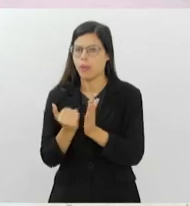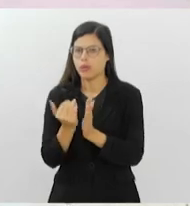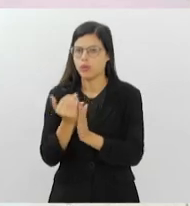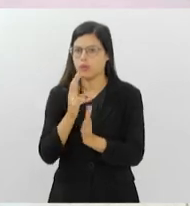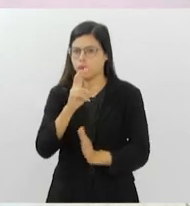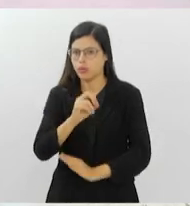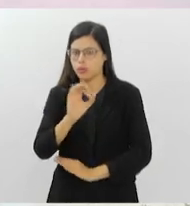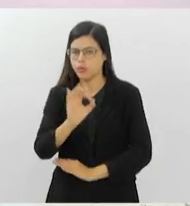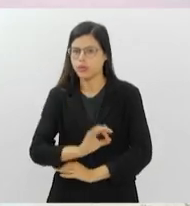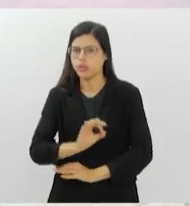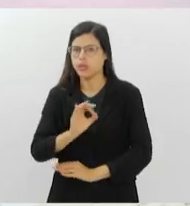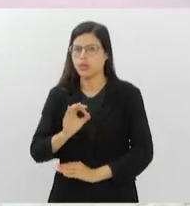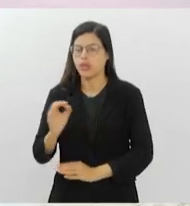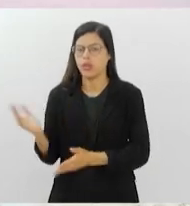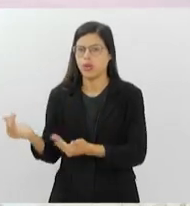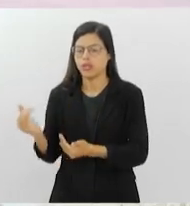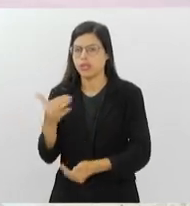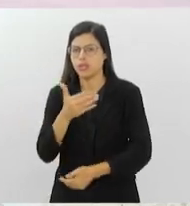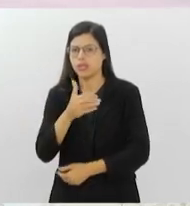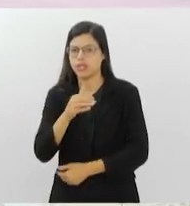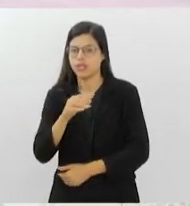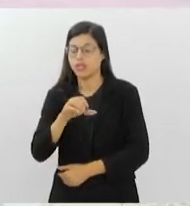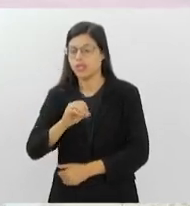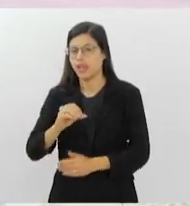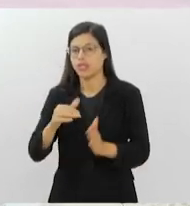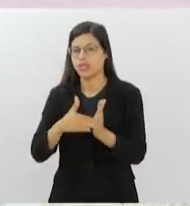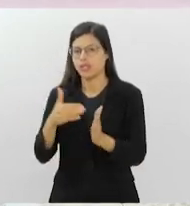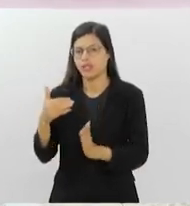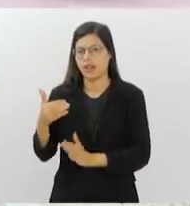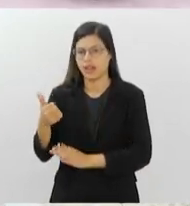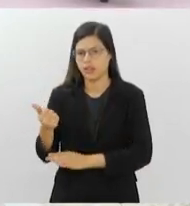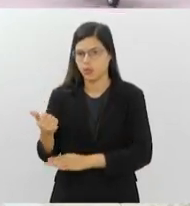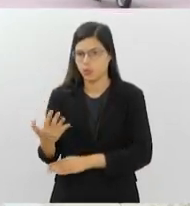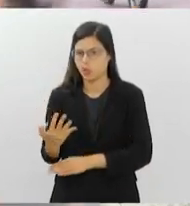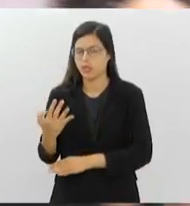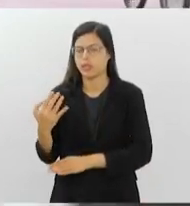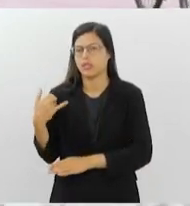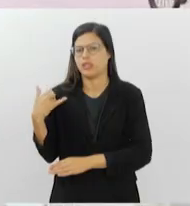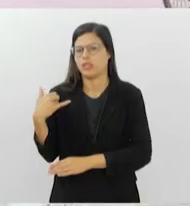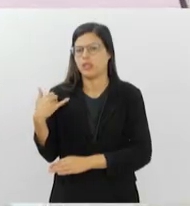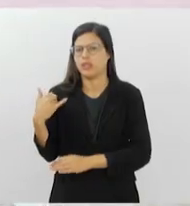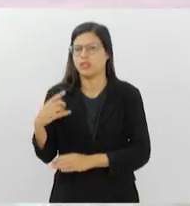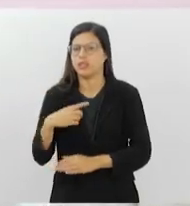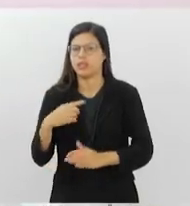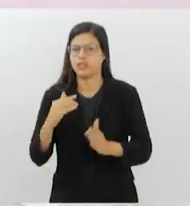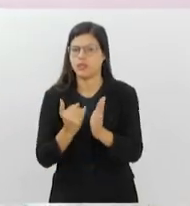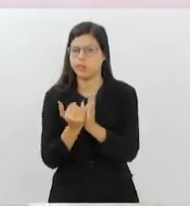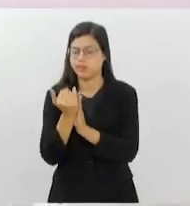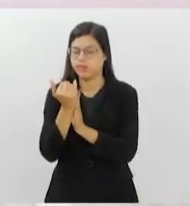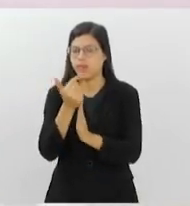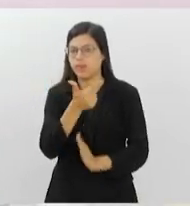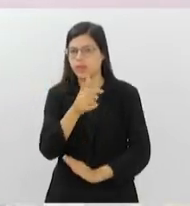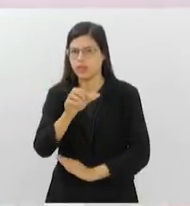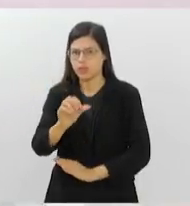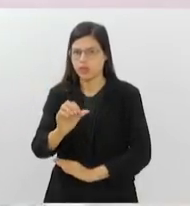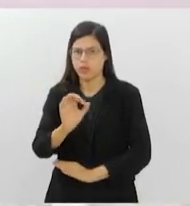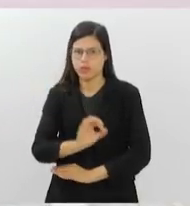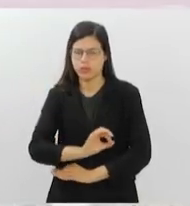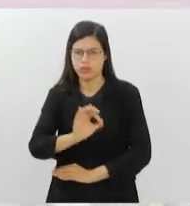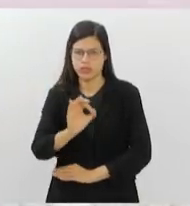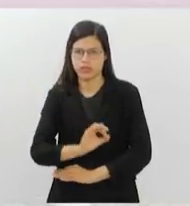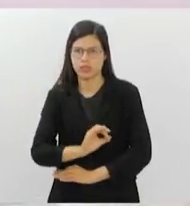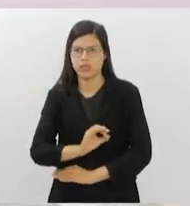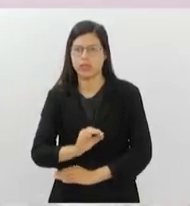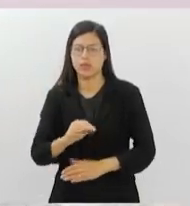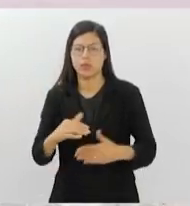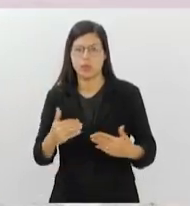10 a 14 anos, teve um aumento considerável de 29% das autolesões, das notificações por autolesões. Sobre esse tema, a